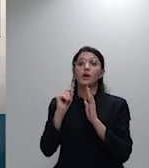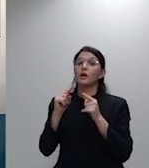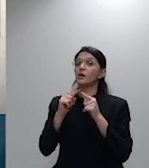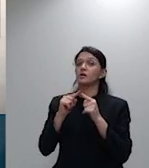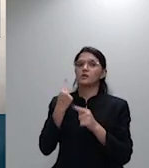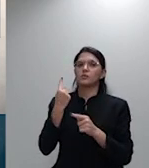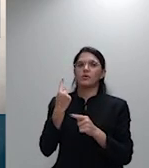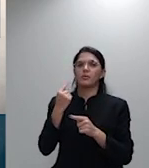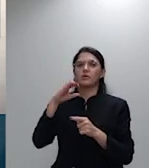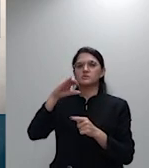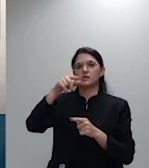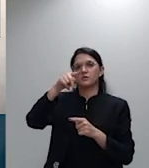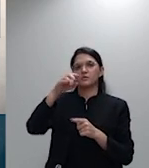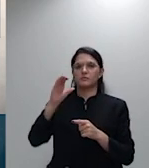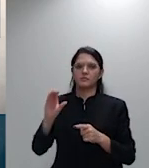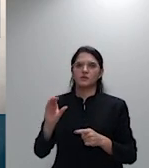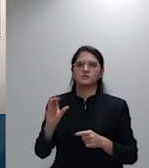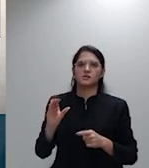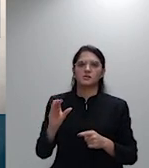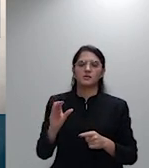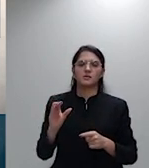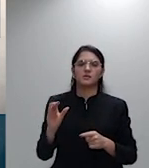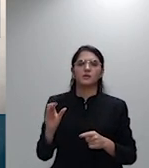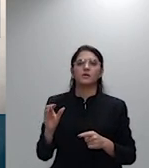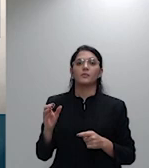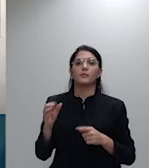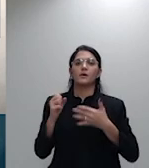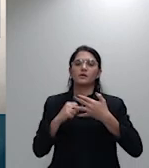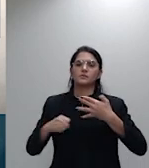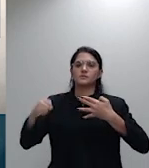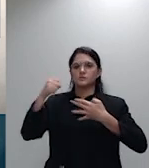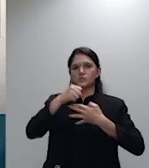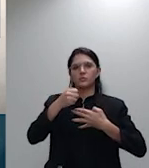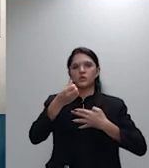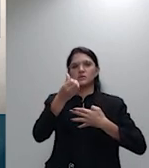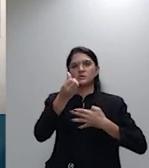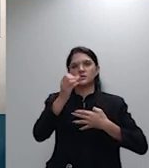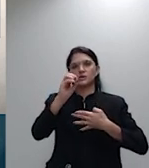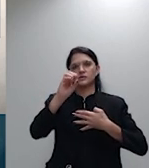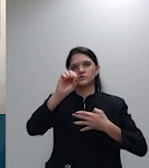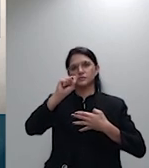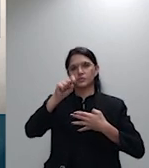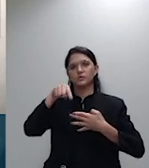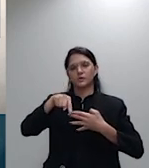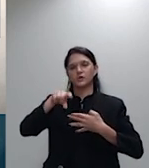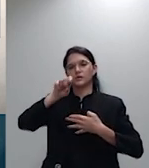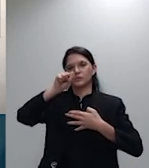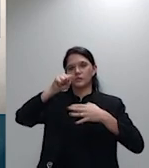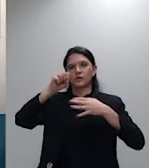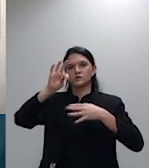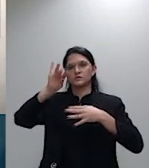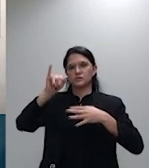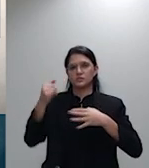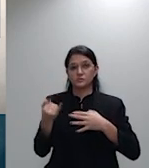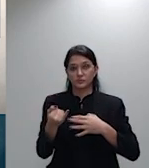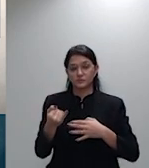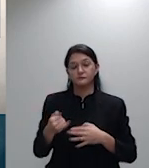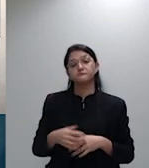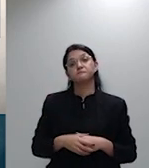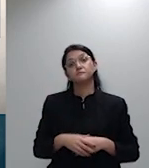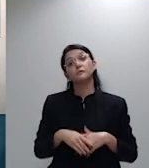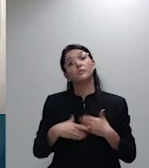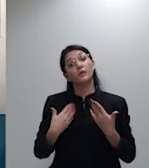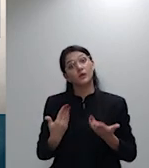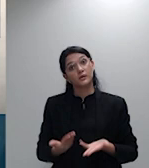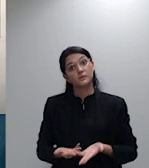termos da súmula 608 do STJ de todo modo a revisão judicial do reajuste